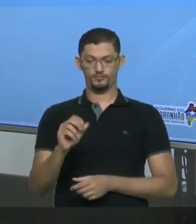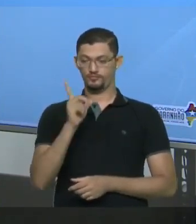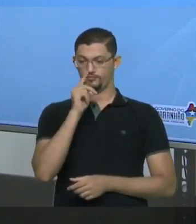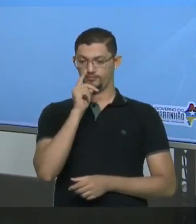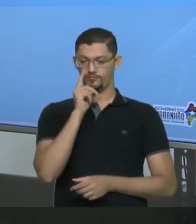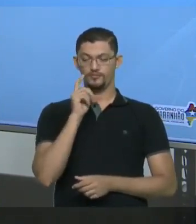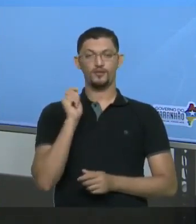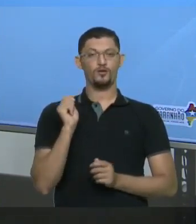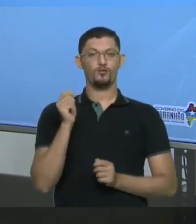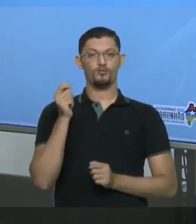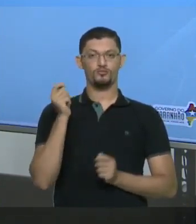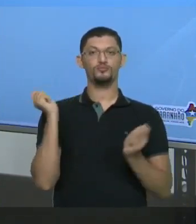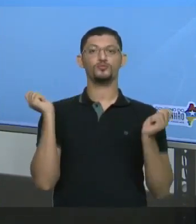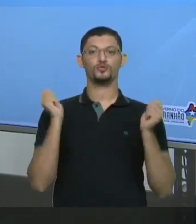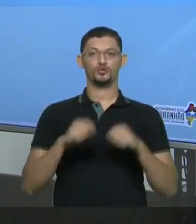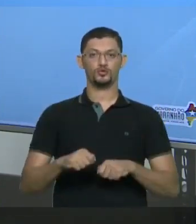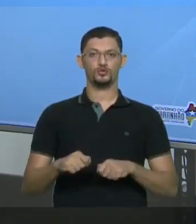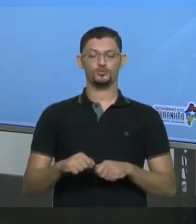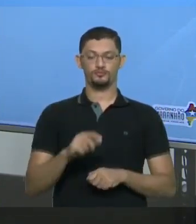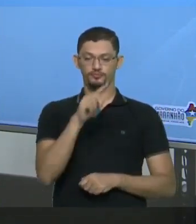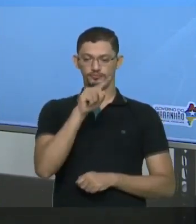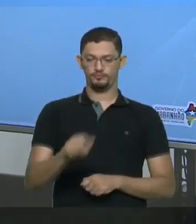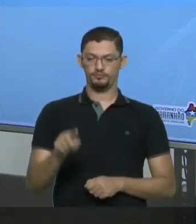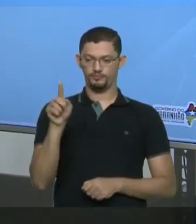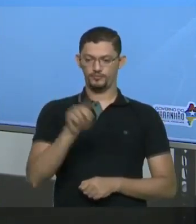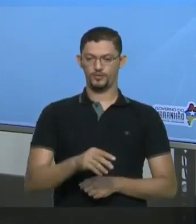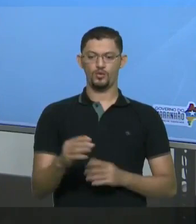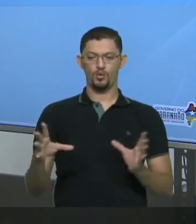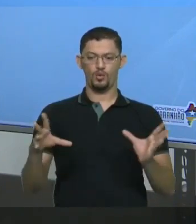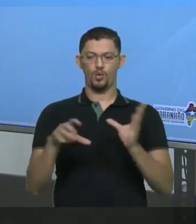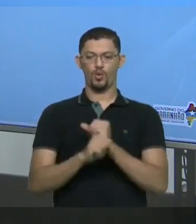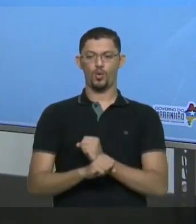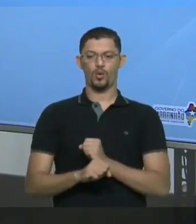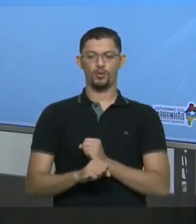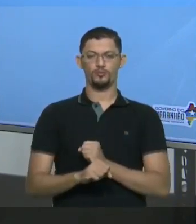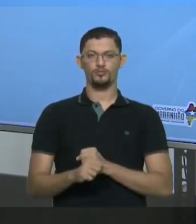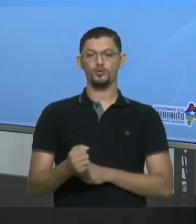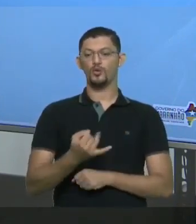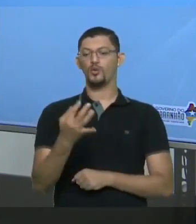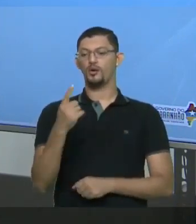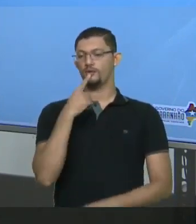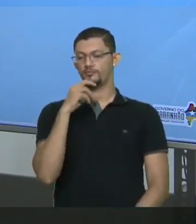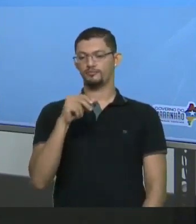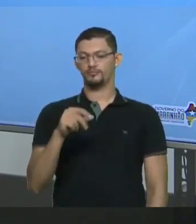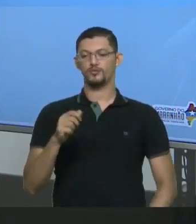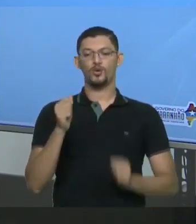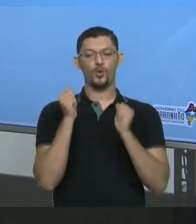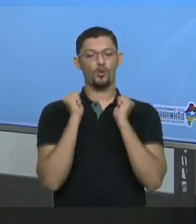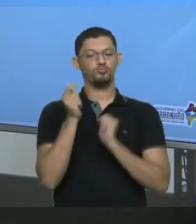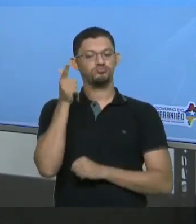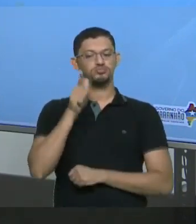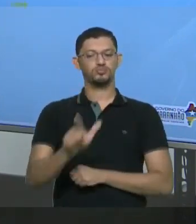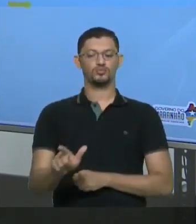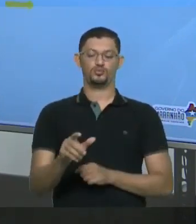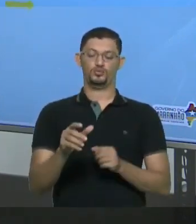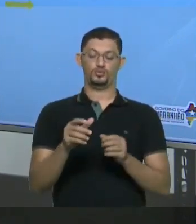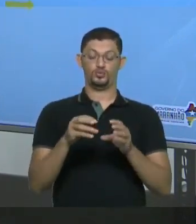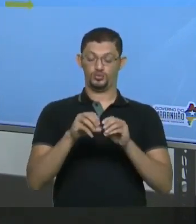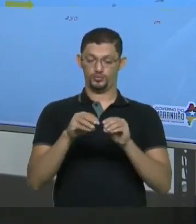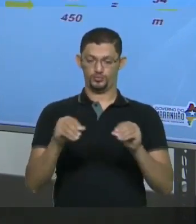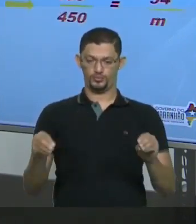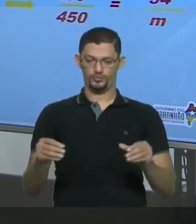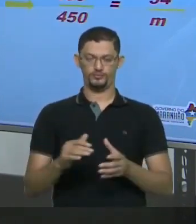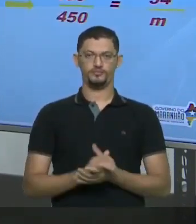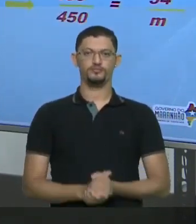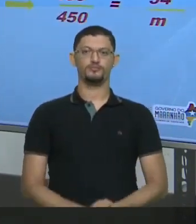de água Eu consigo dissolver Por essa simples regra de 3 Quanto é que seria A máxima quantidade de sal Que ele poderia dissolver Vamos resolver? Então vamos lá